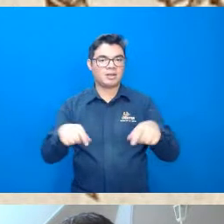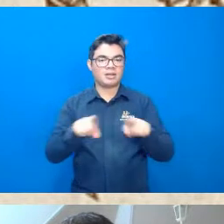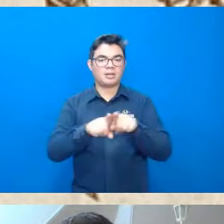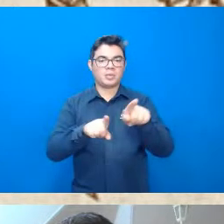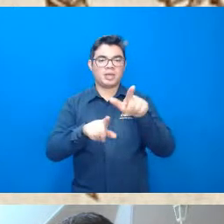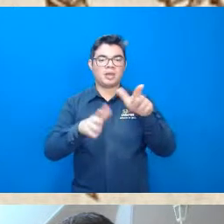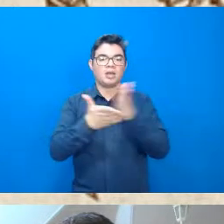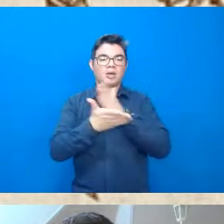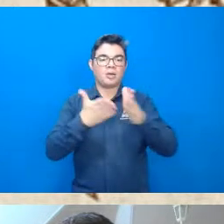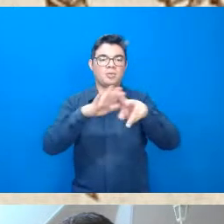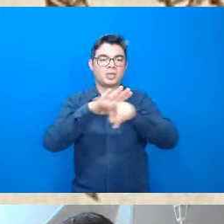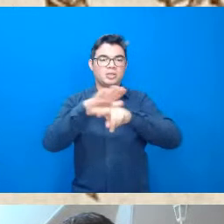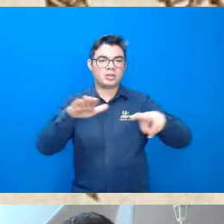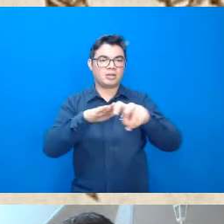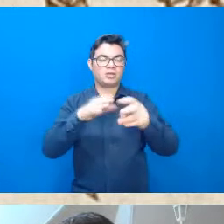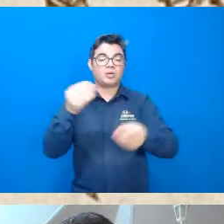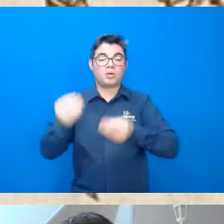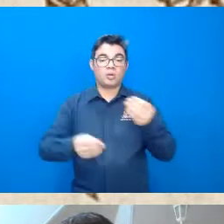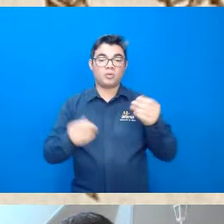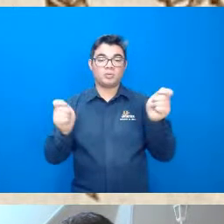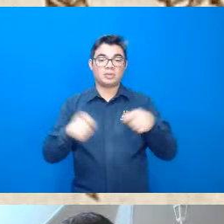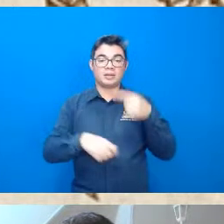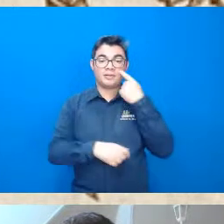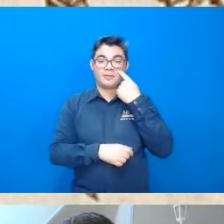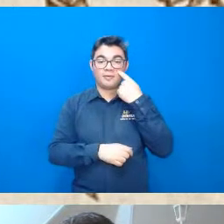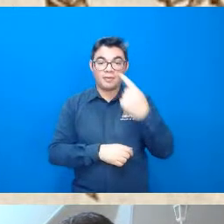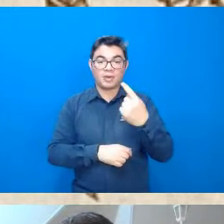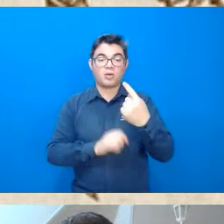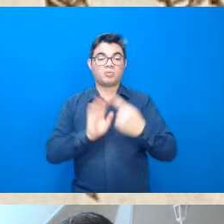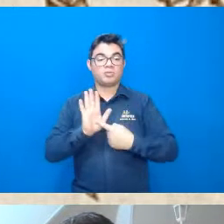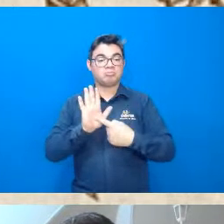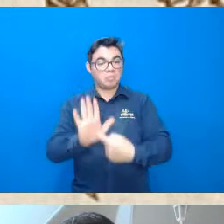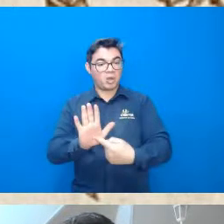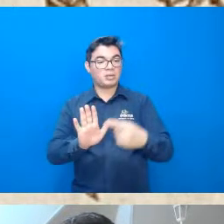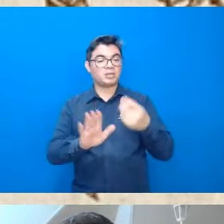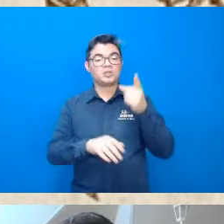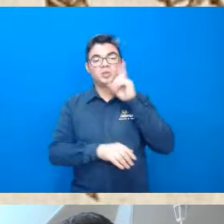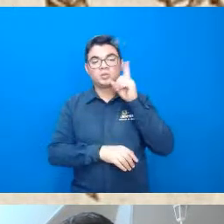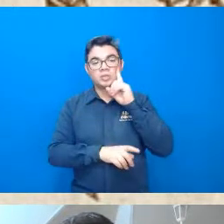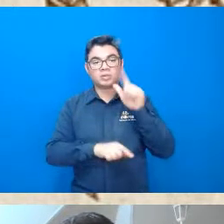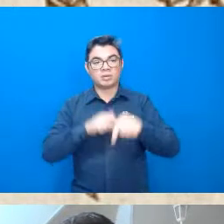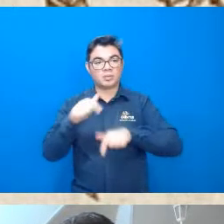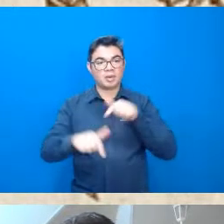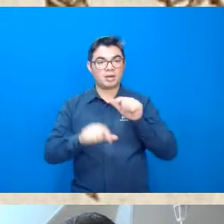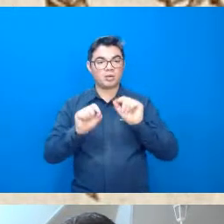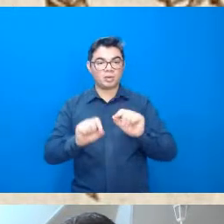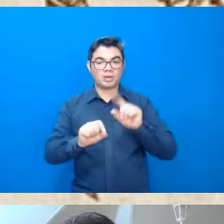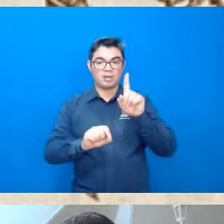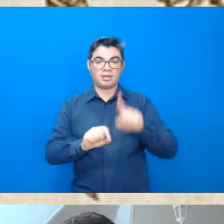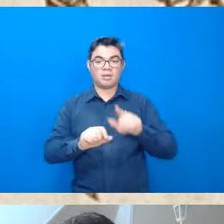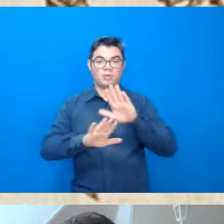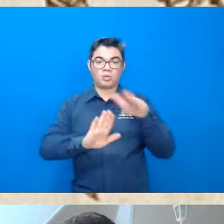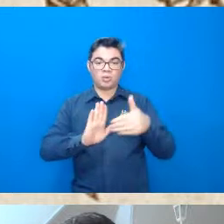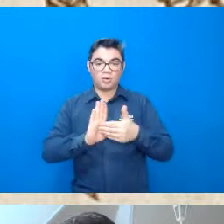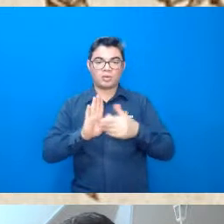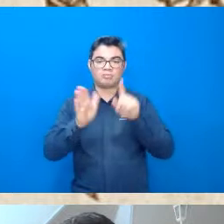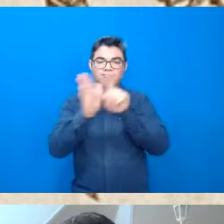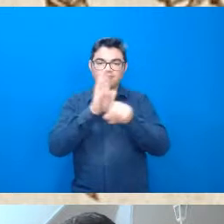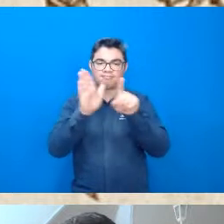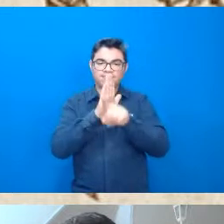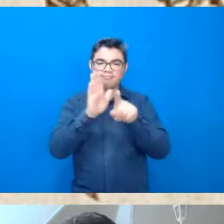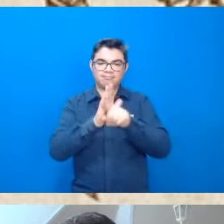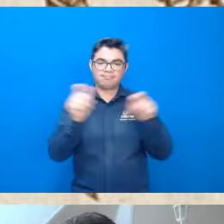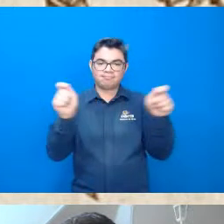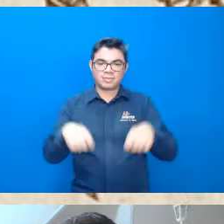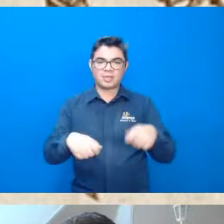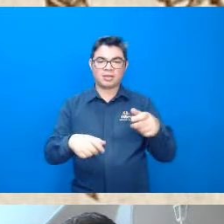bacharelado e como que isso vai reverberar no dia a dia então quando o professor Claudinei traz toda essa questão da